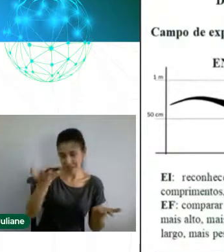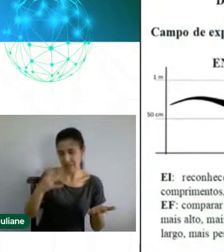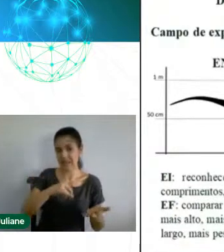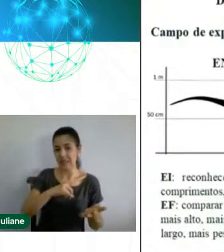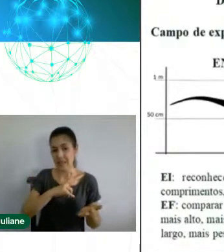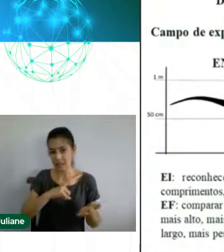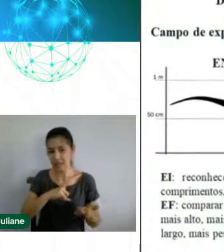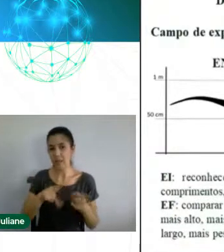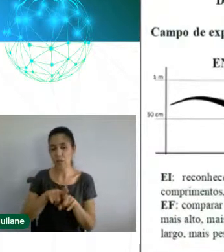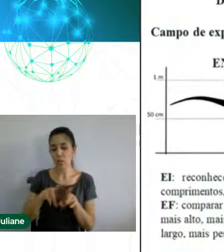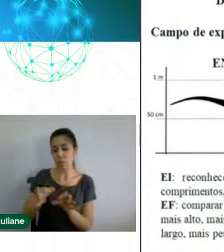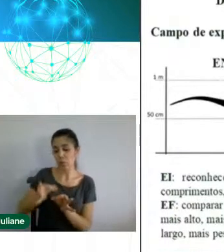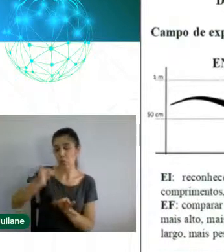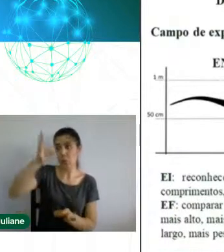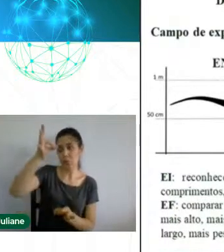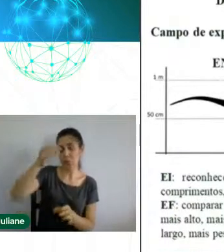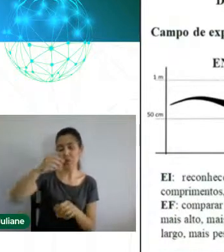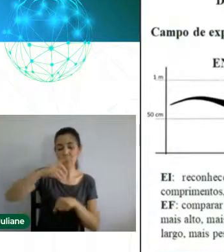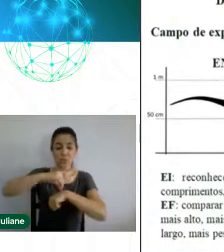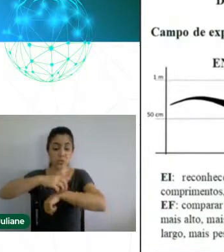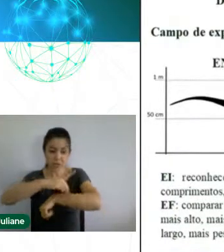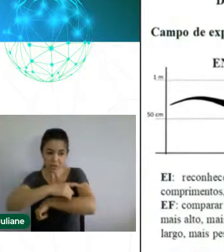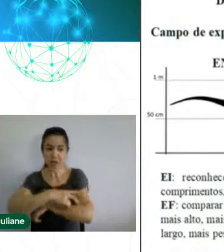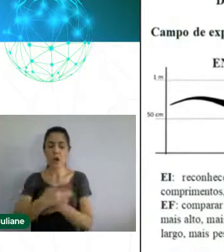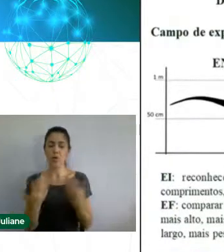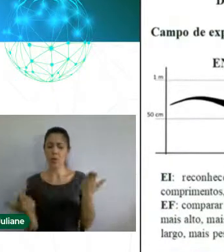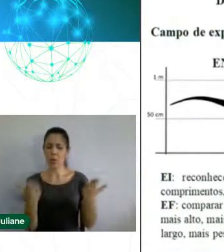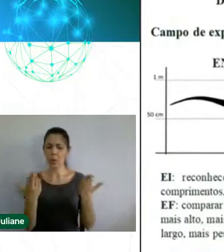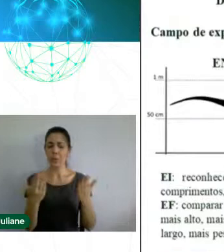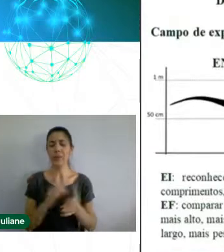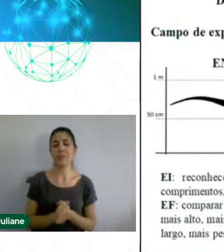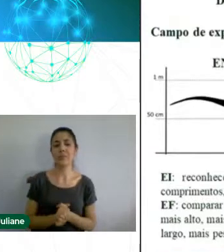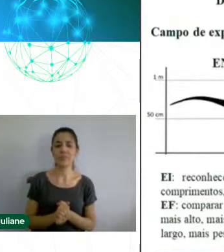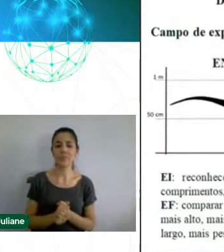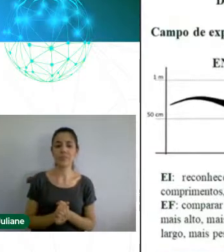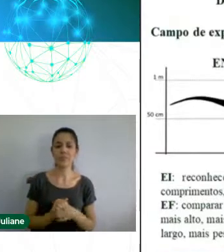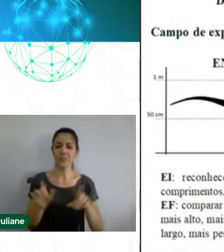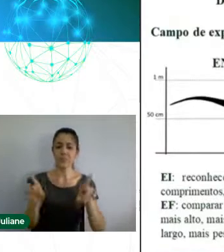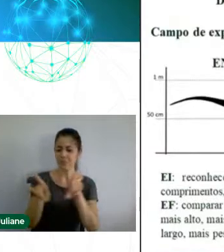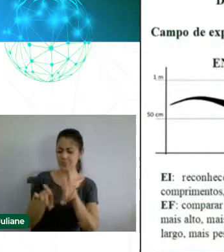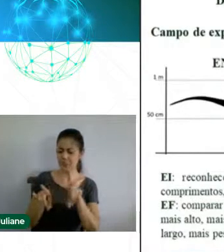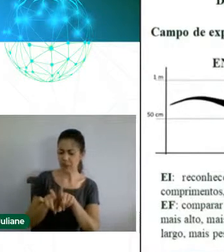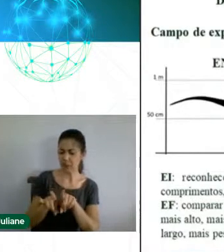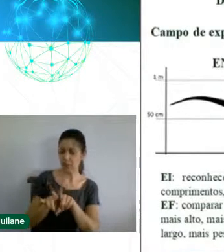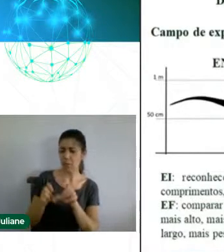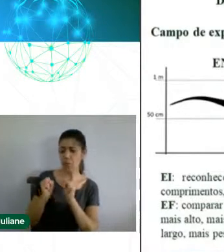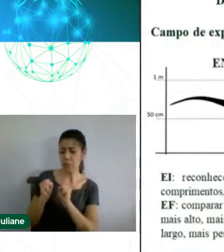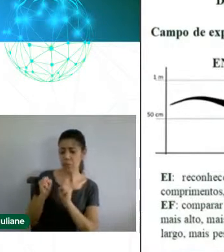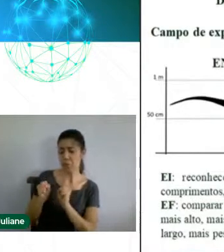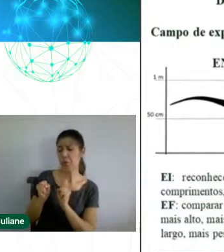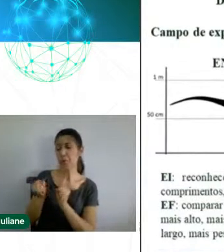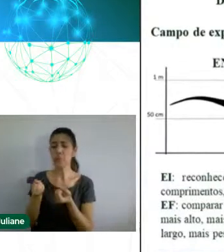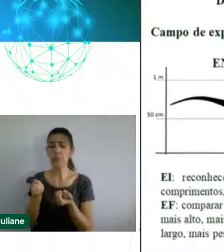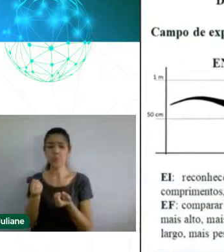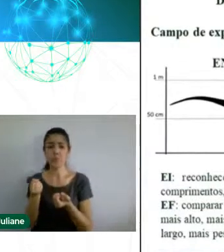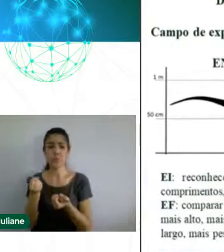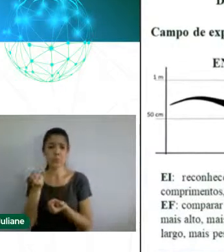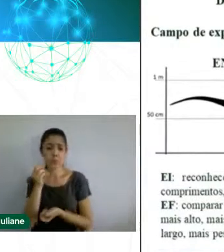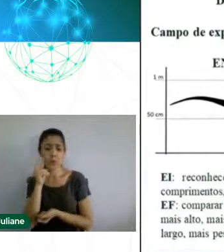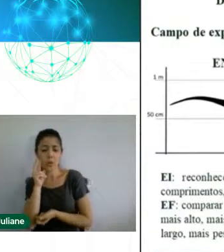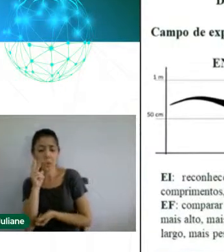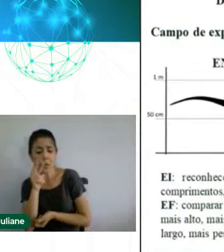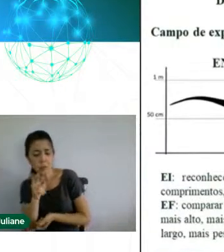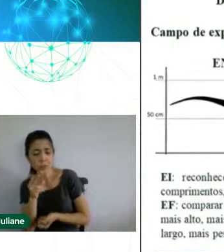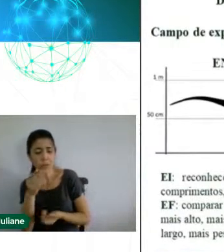disponibilizados. Ou outros dados que possam ser trabalhados nas turmas. Ainda se podem ser explorados questões como sombras e